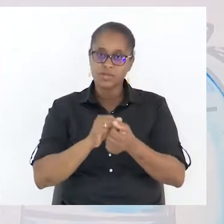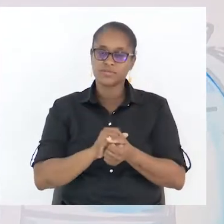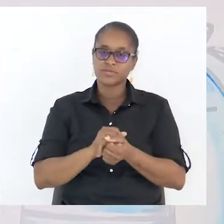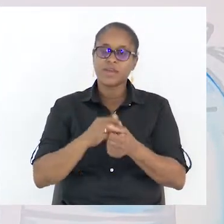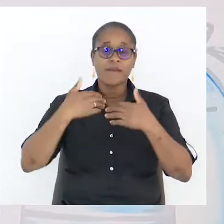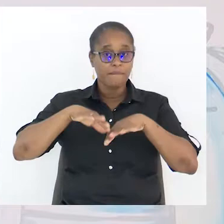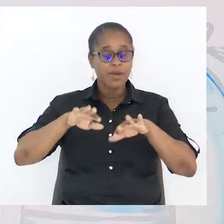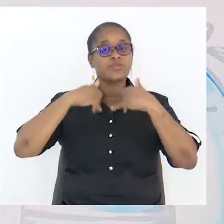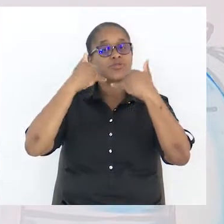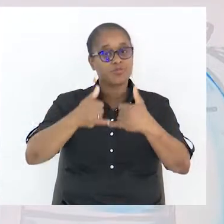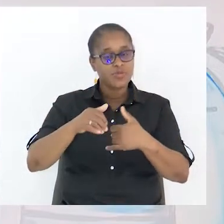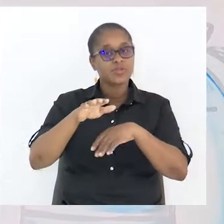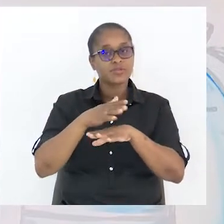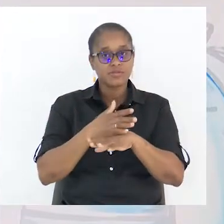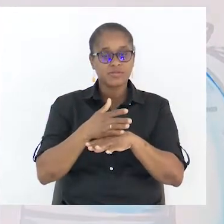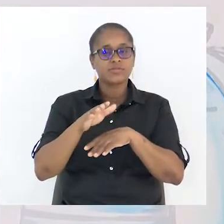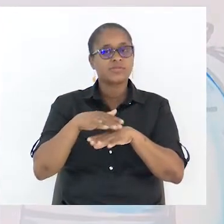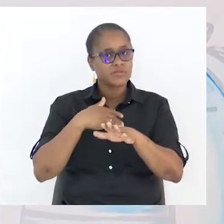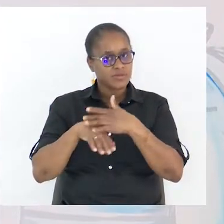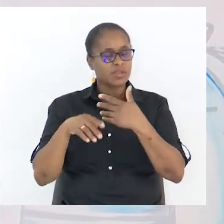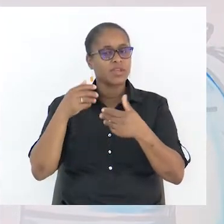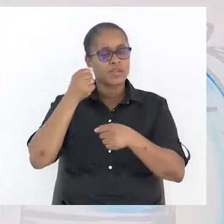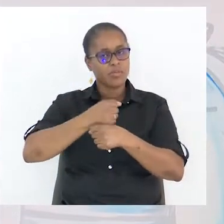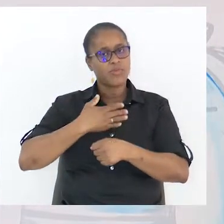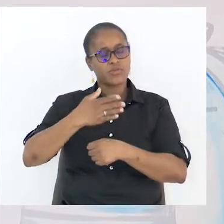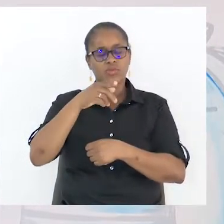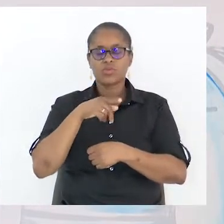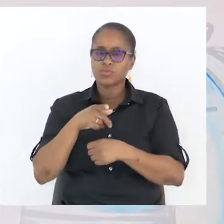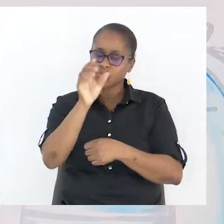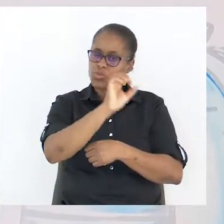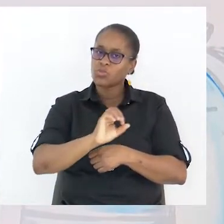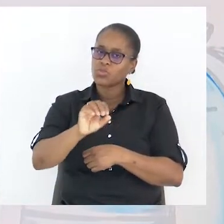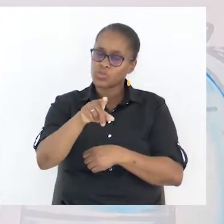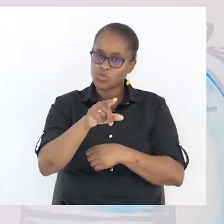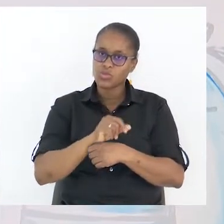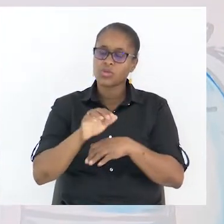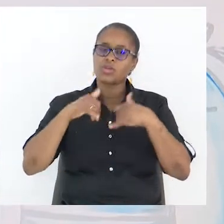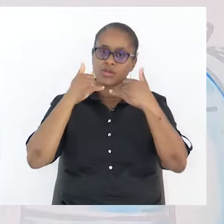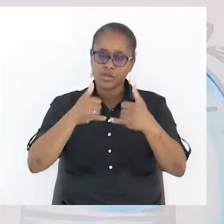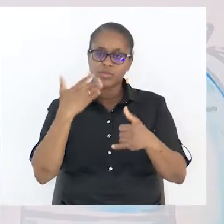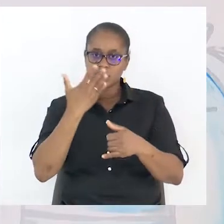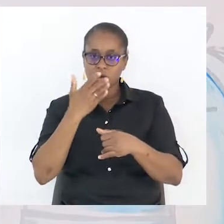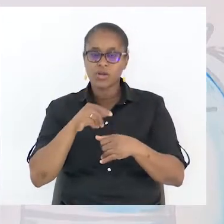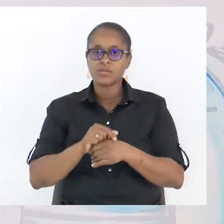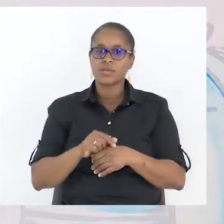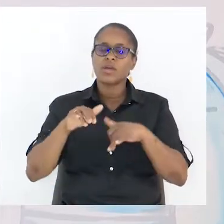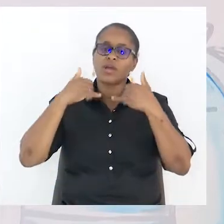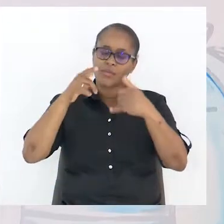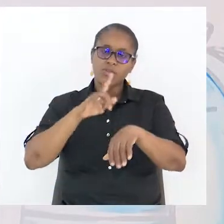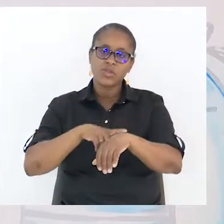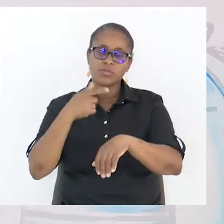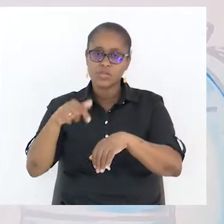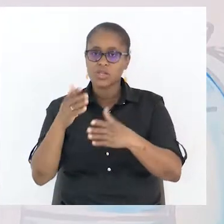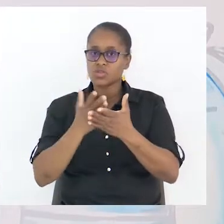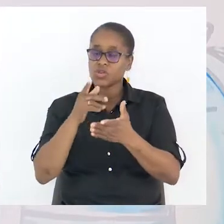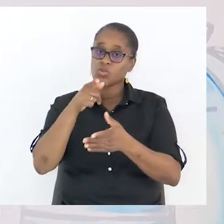essa tua profissão, após as aulas, após esse período que estás na escola, tu podes dedicar a tua vida, ou então podes fazer